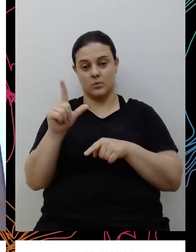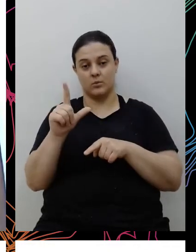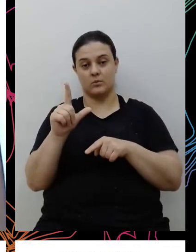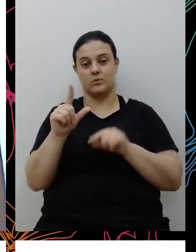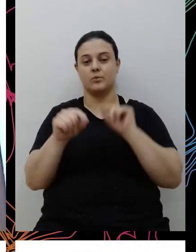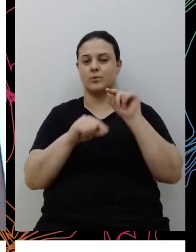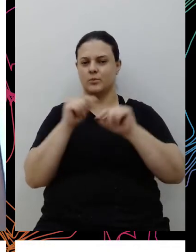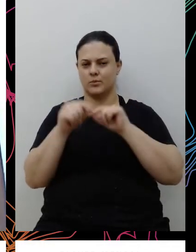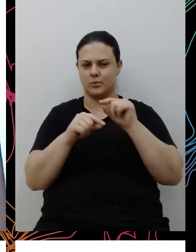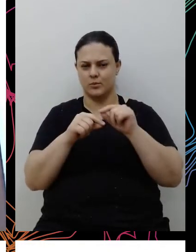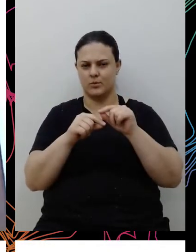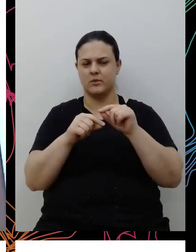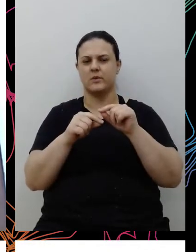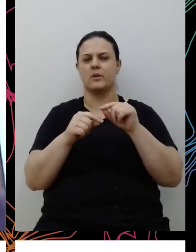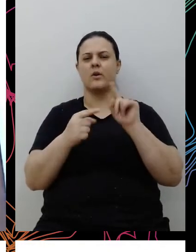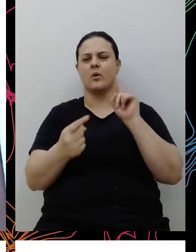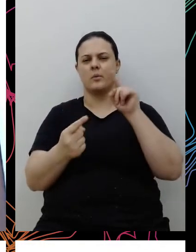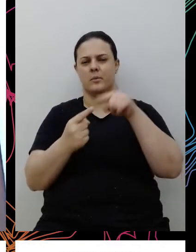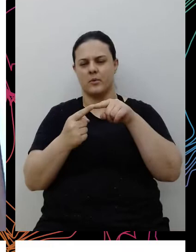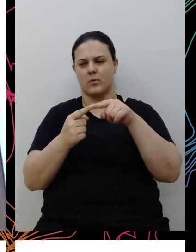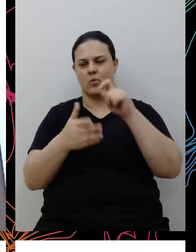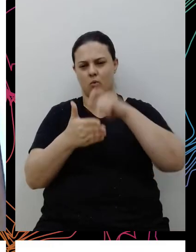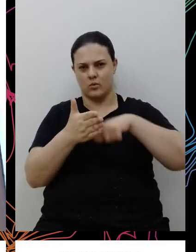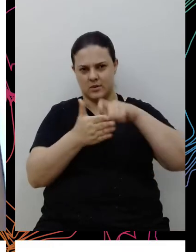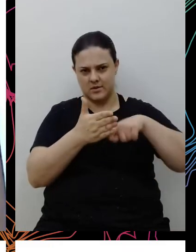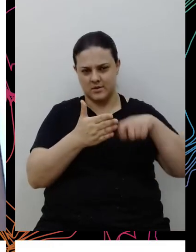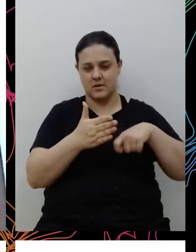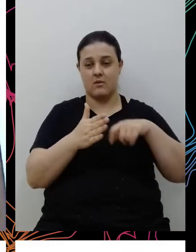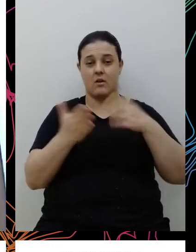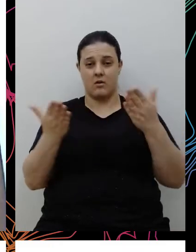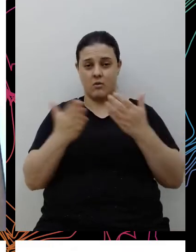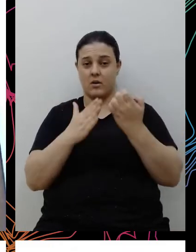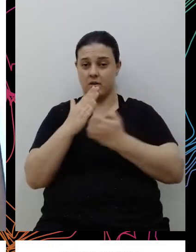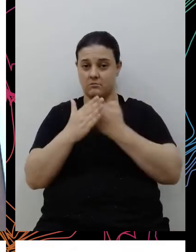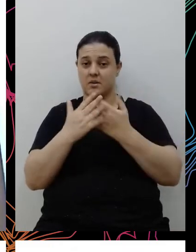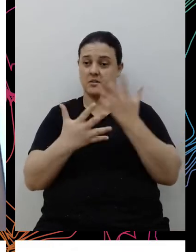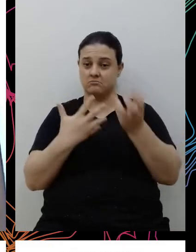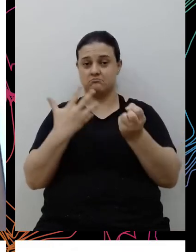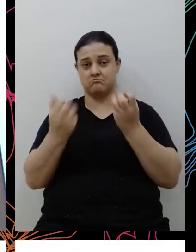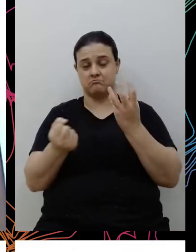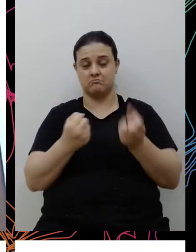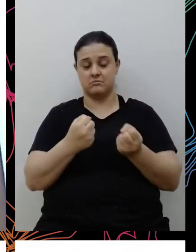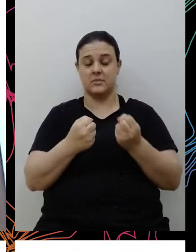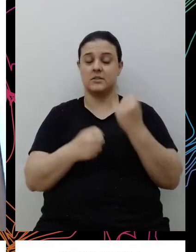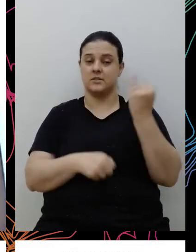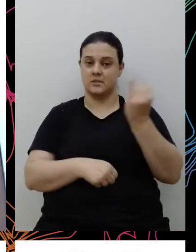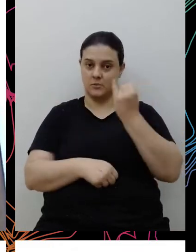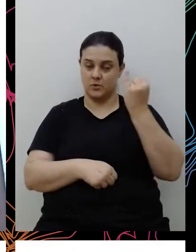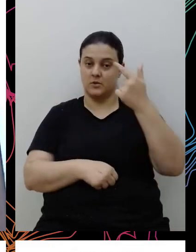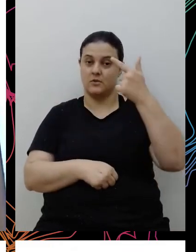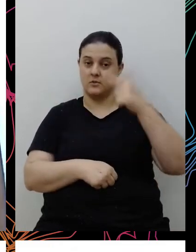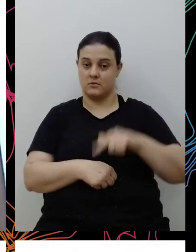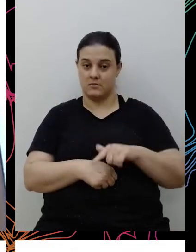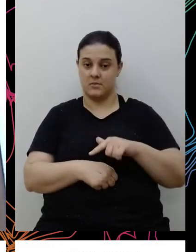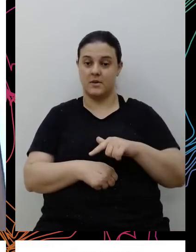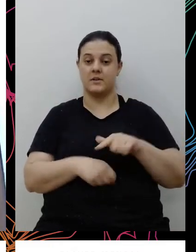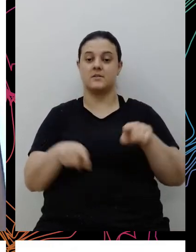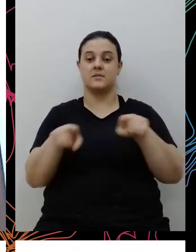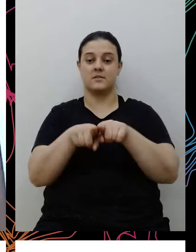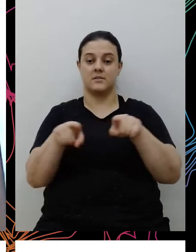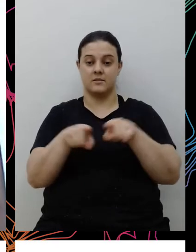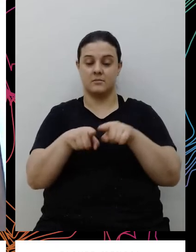envolve as metas de contratação, que muitas empresas agora estão aderindo, né? E é muito importante reforçar que seja em diferentes níveis